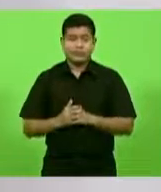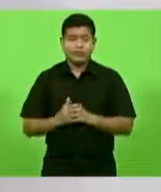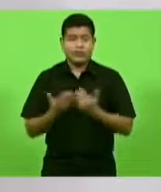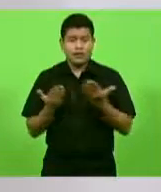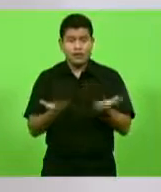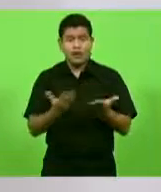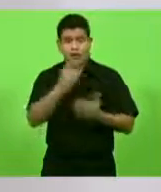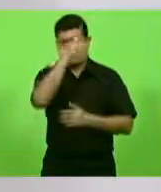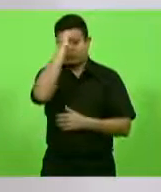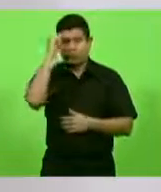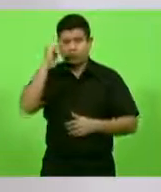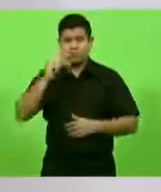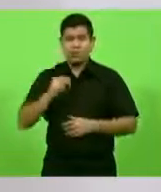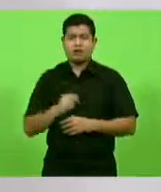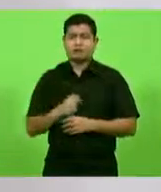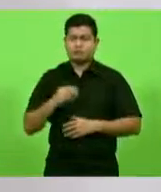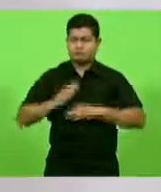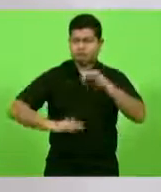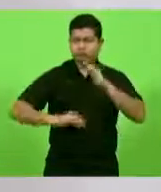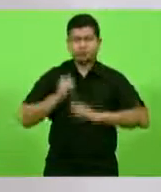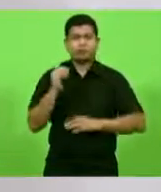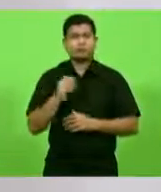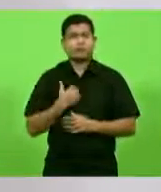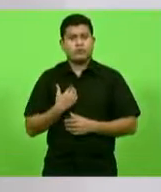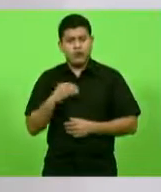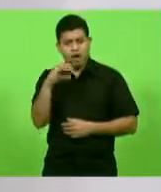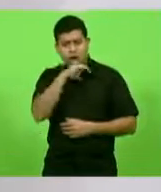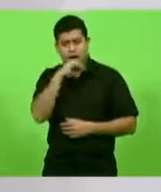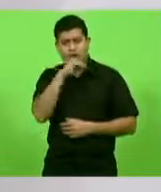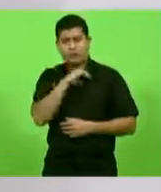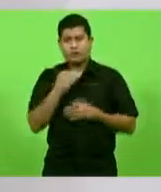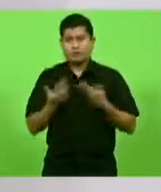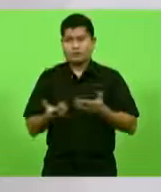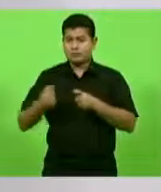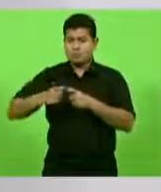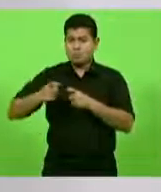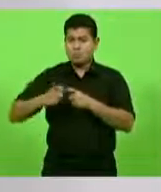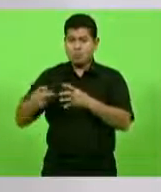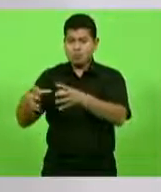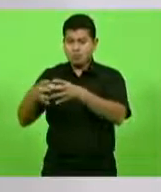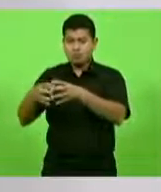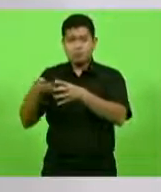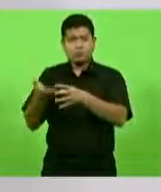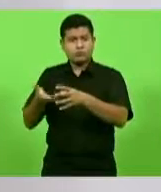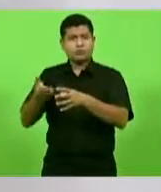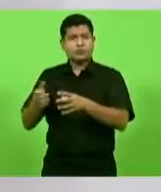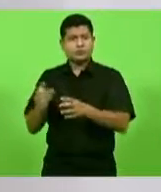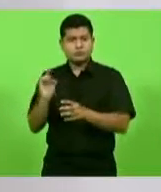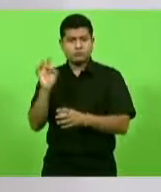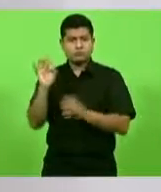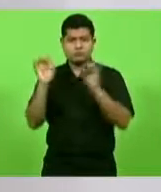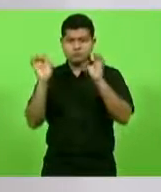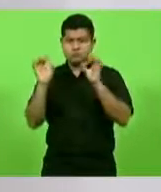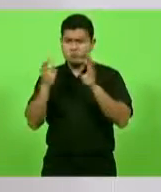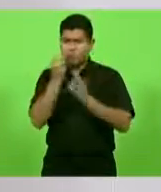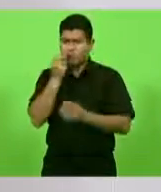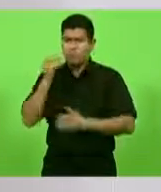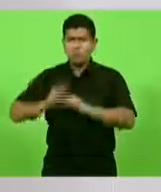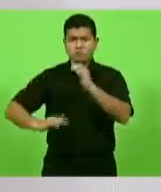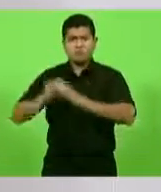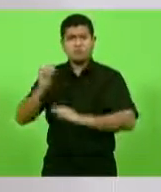capaz, foi ágil, a equipe médica foi eficiente, fez a testagem rápida,